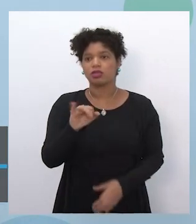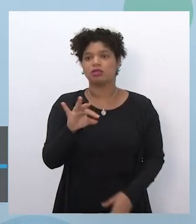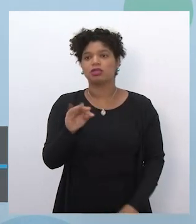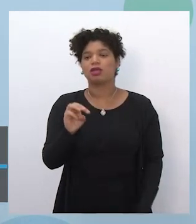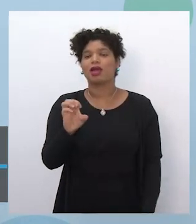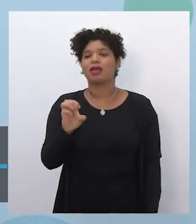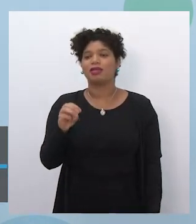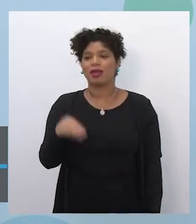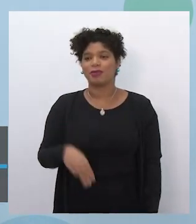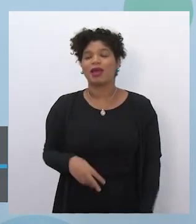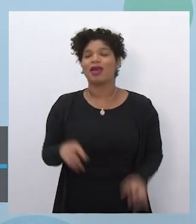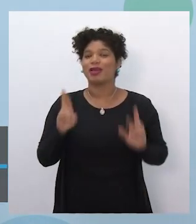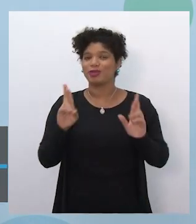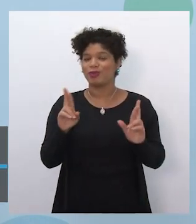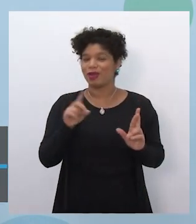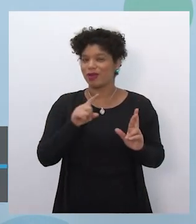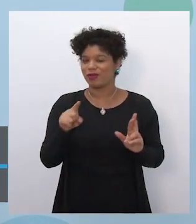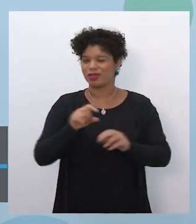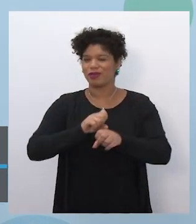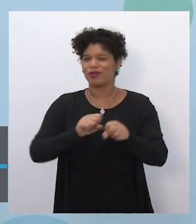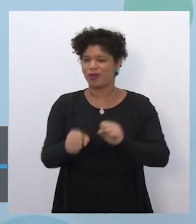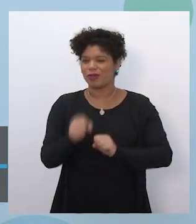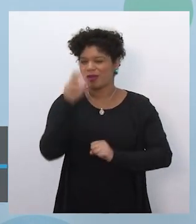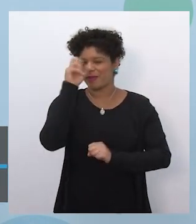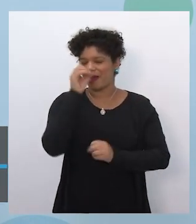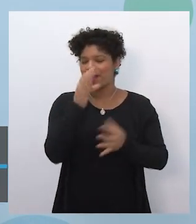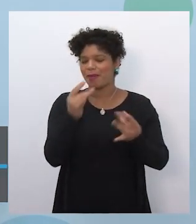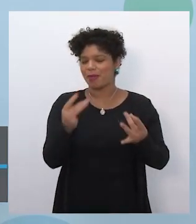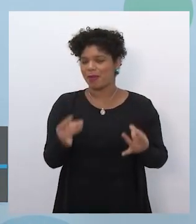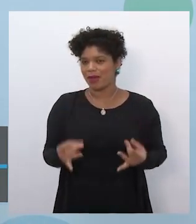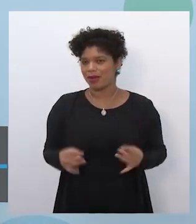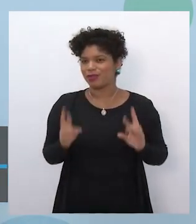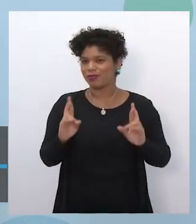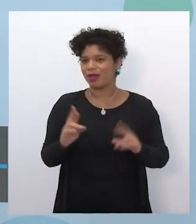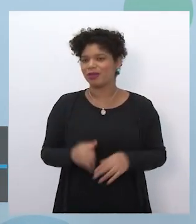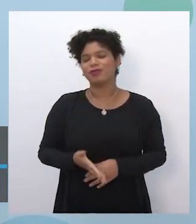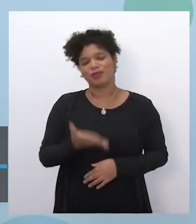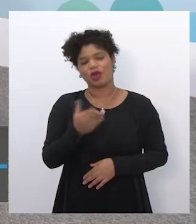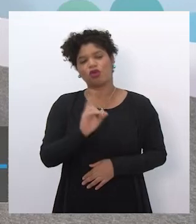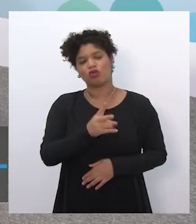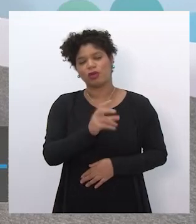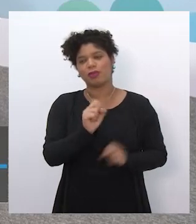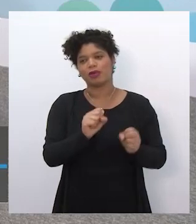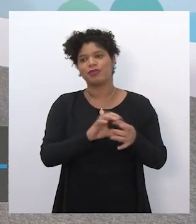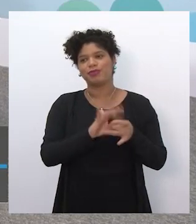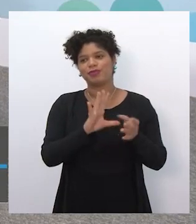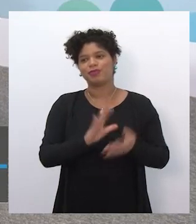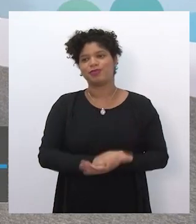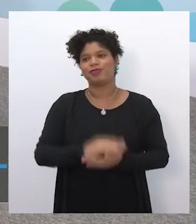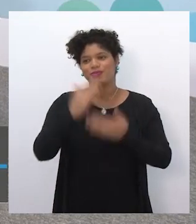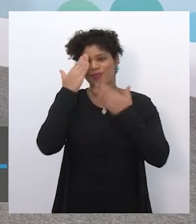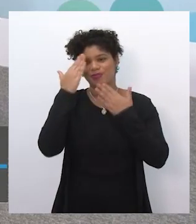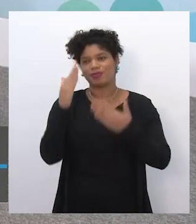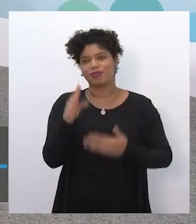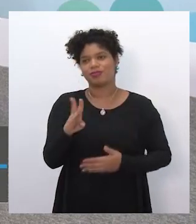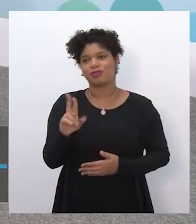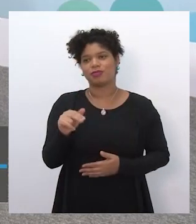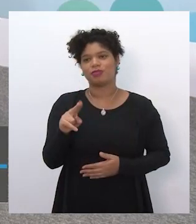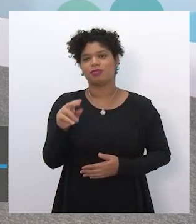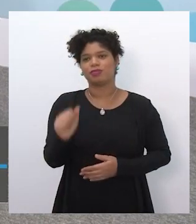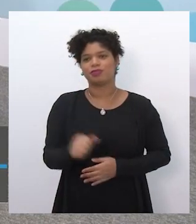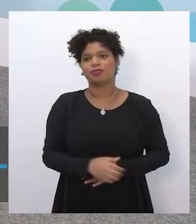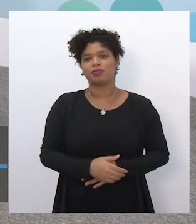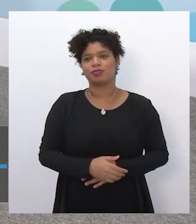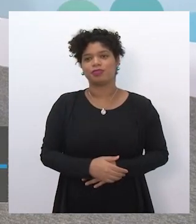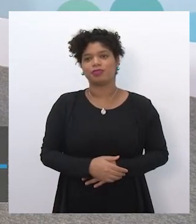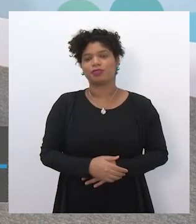desejo uma ótima formação para vocês, tá bom? Até mais, Dani, está com você. Obrigado, Bruna. Obrigado pela